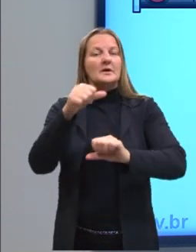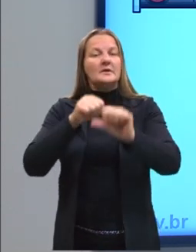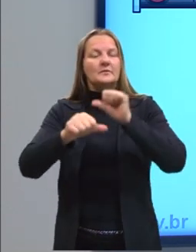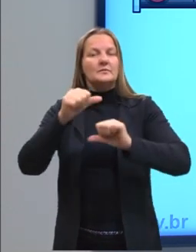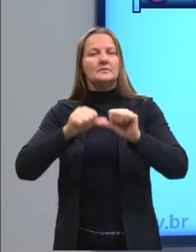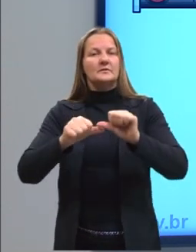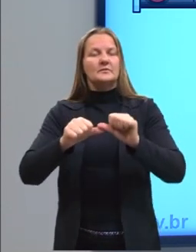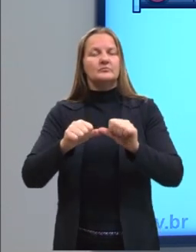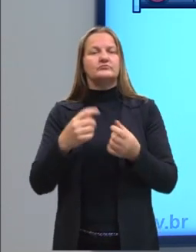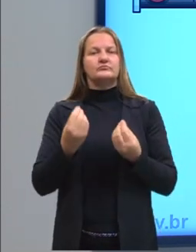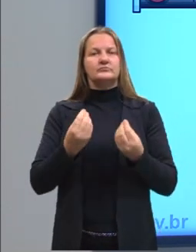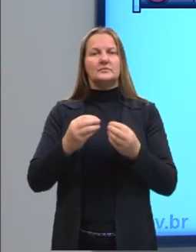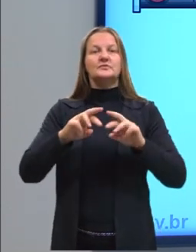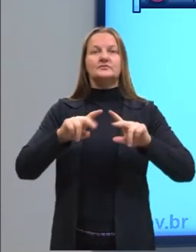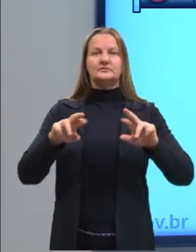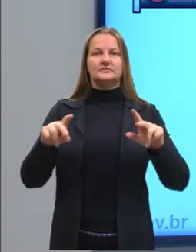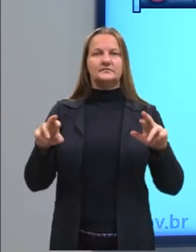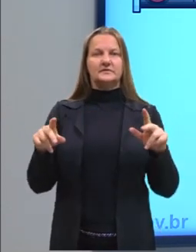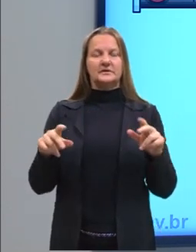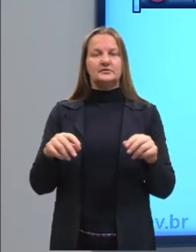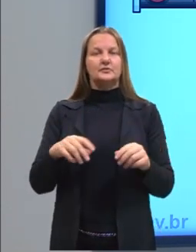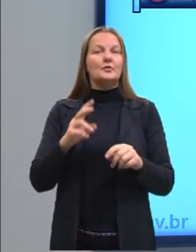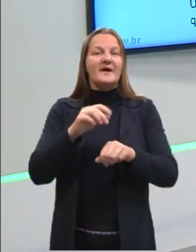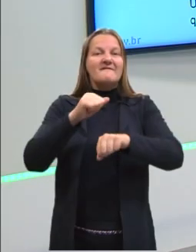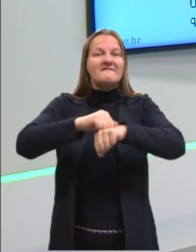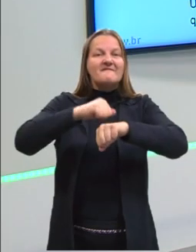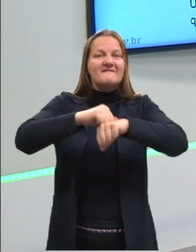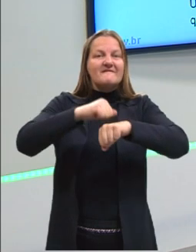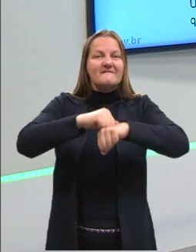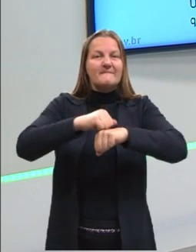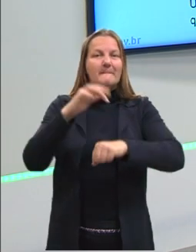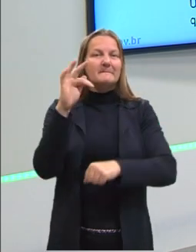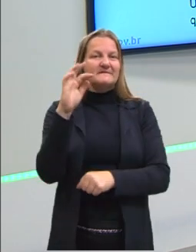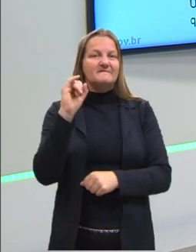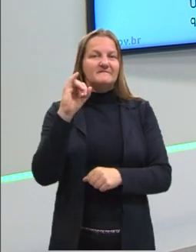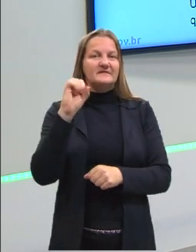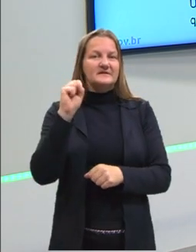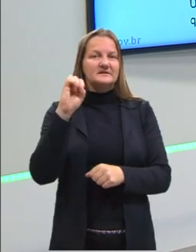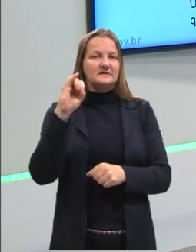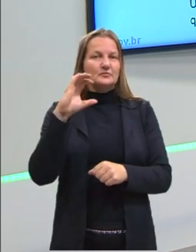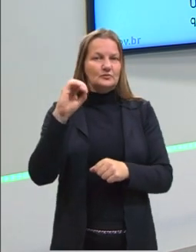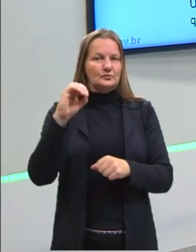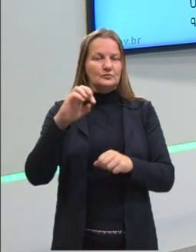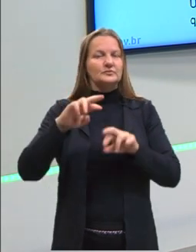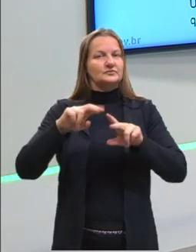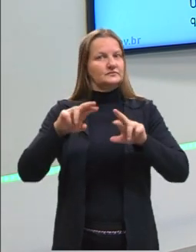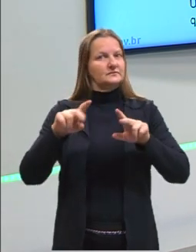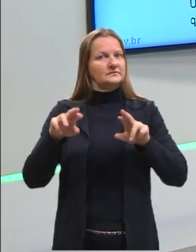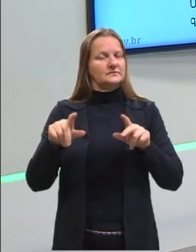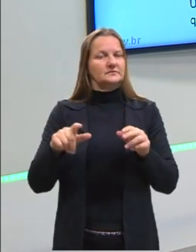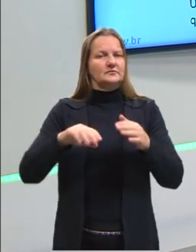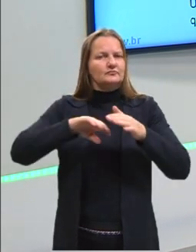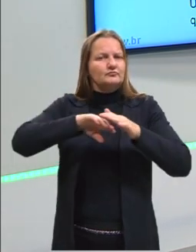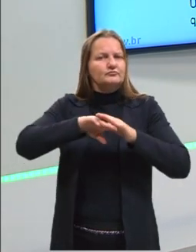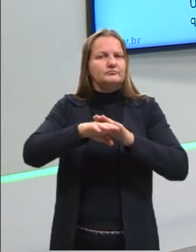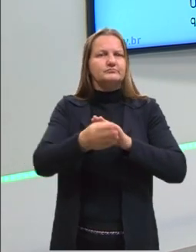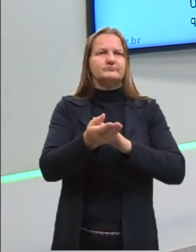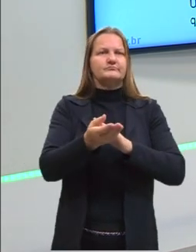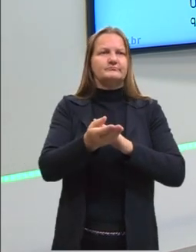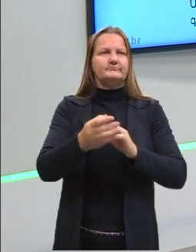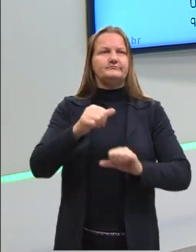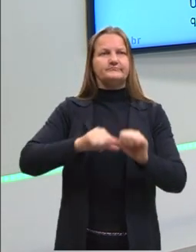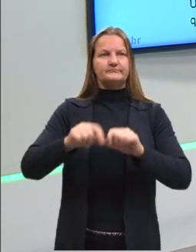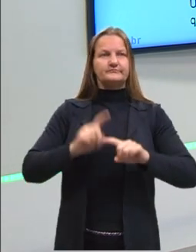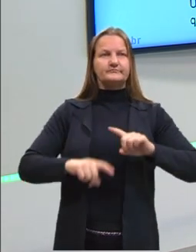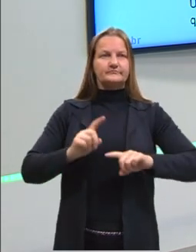que a gente está falando aqui, ela é diferente de estado físico. A gente falou em outra aula também sobre a mudança de estado físico